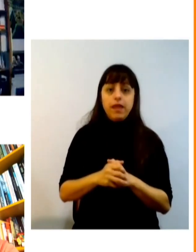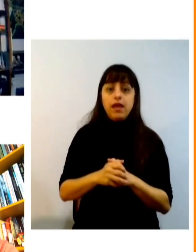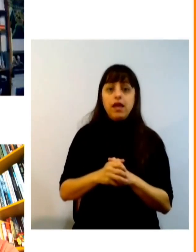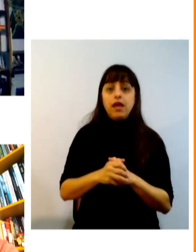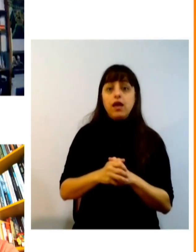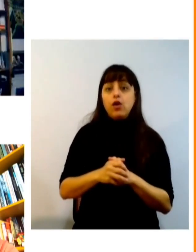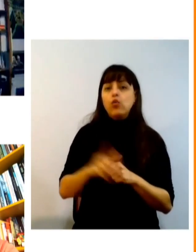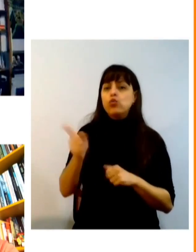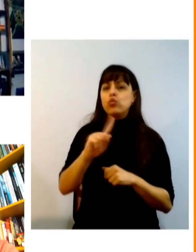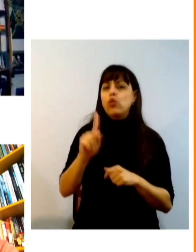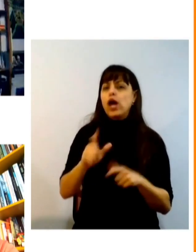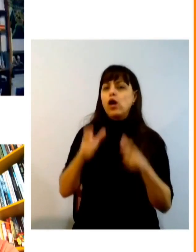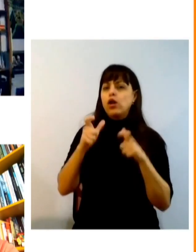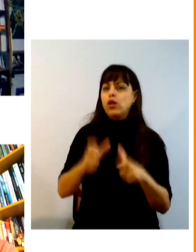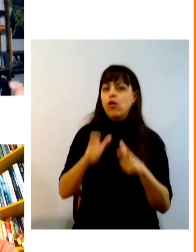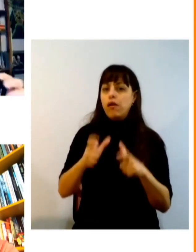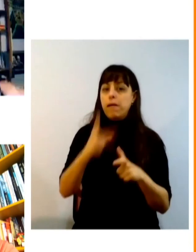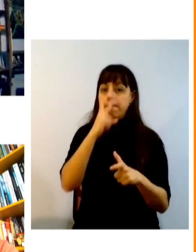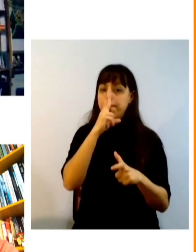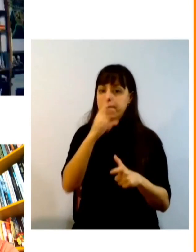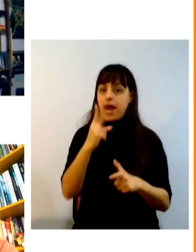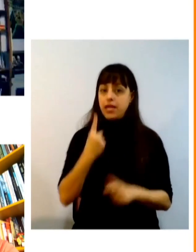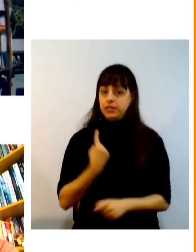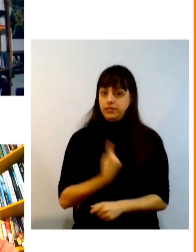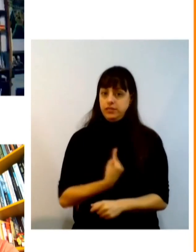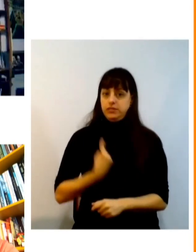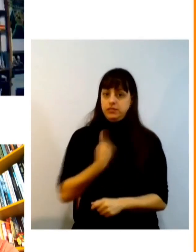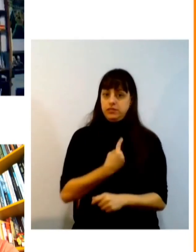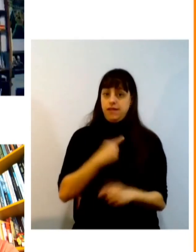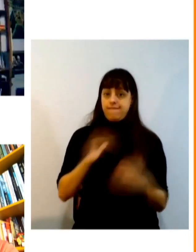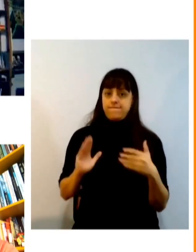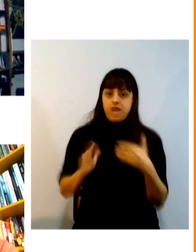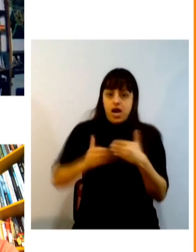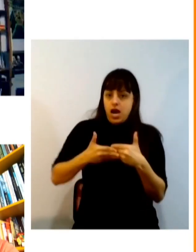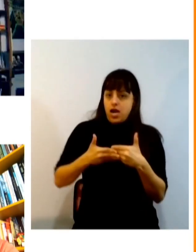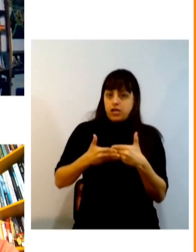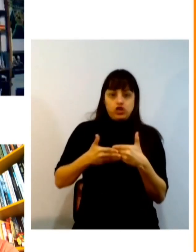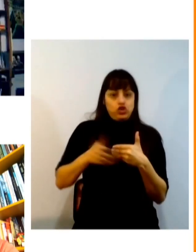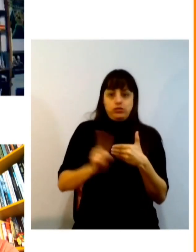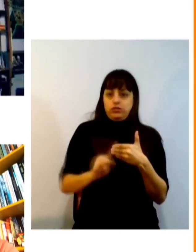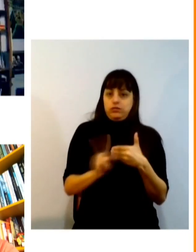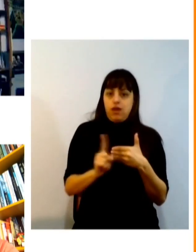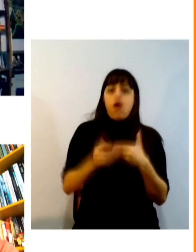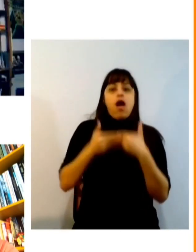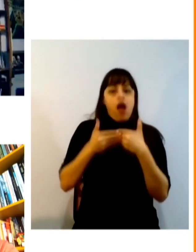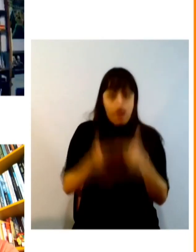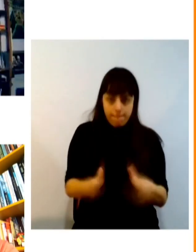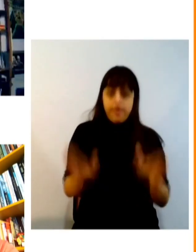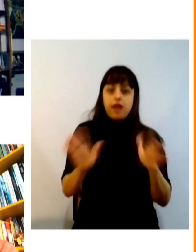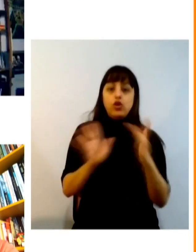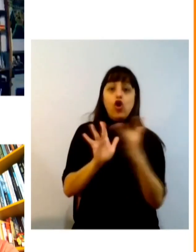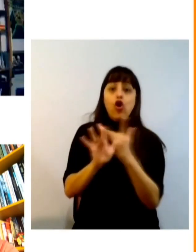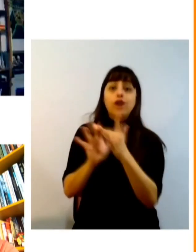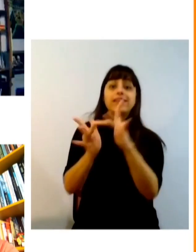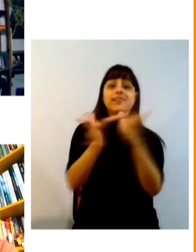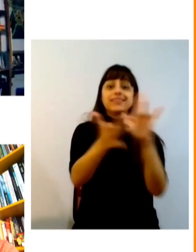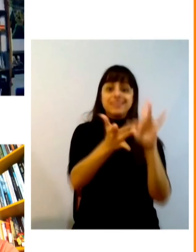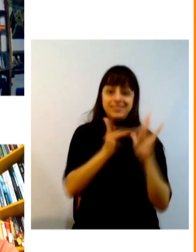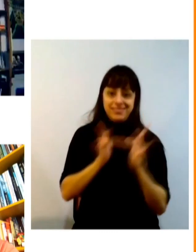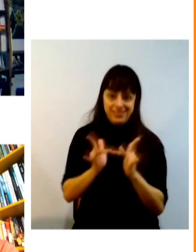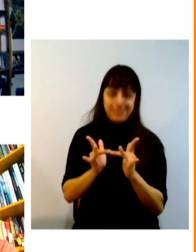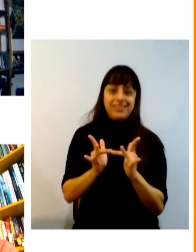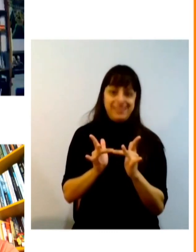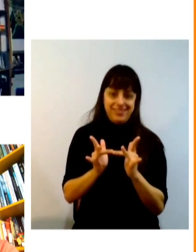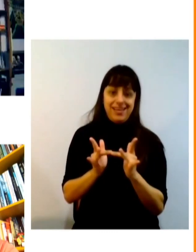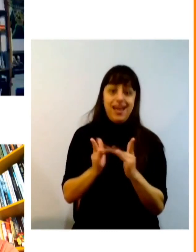no local clássico isolado mas sim local conectado e agora nós temos também